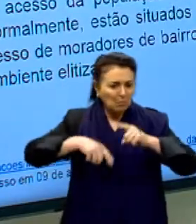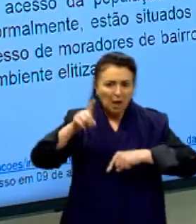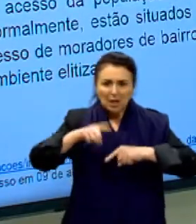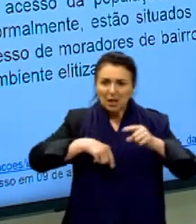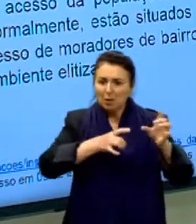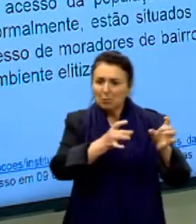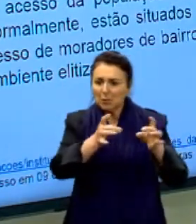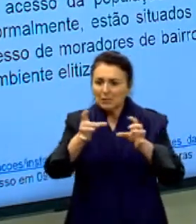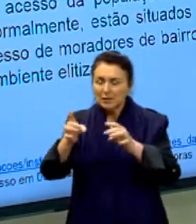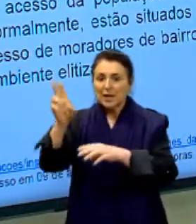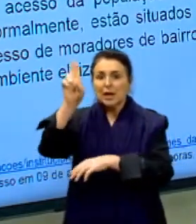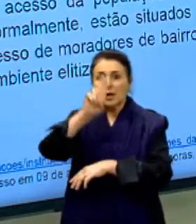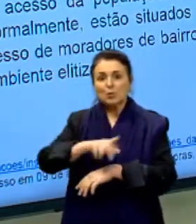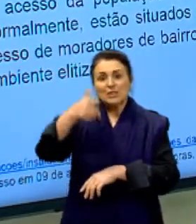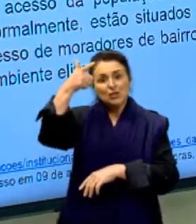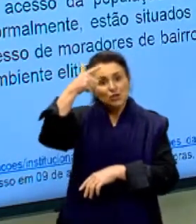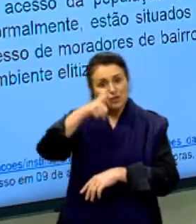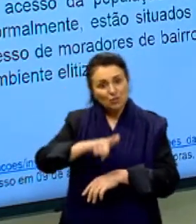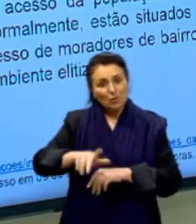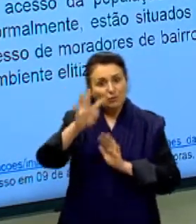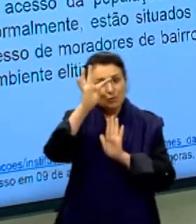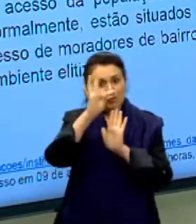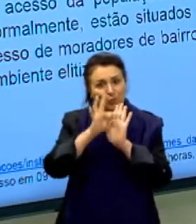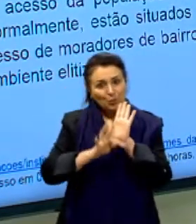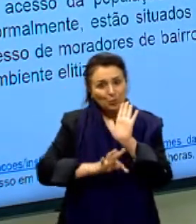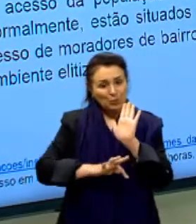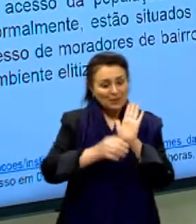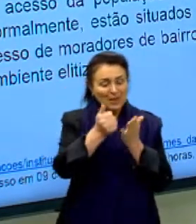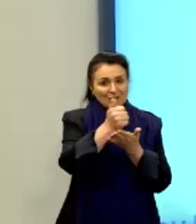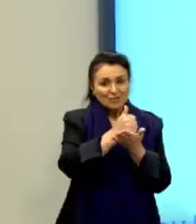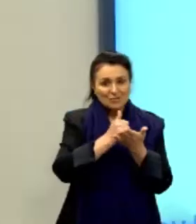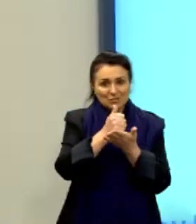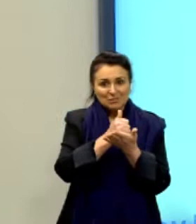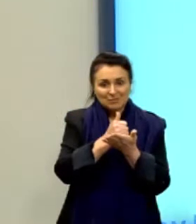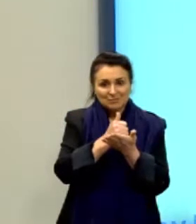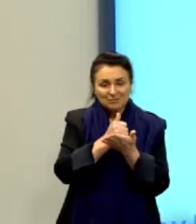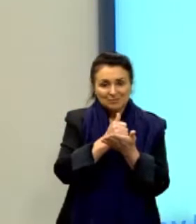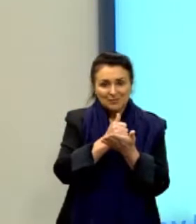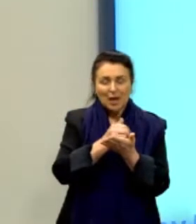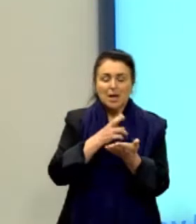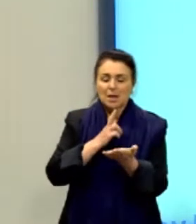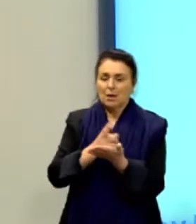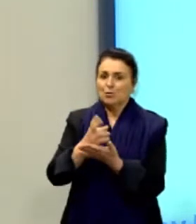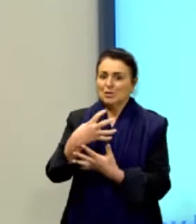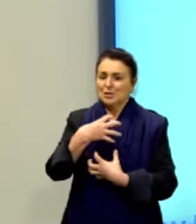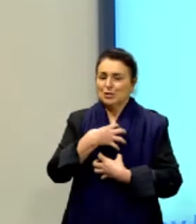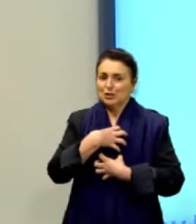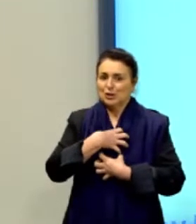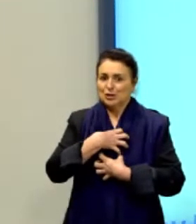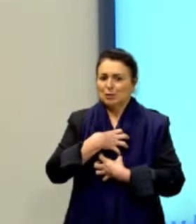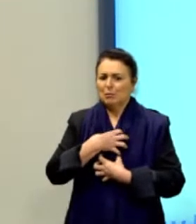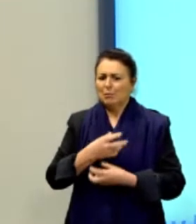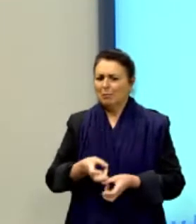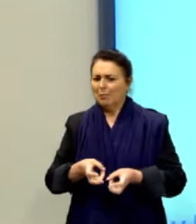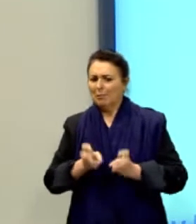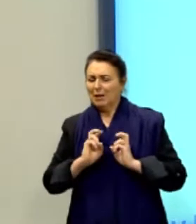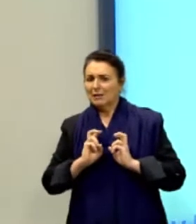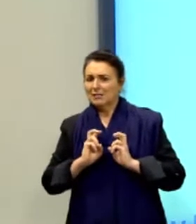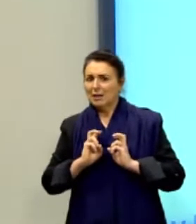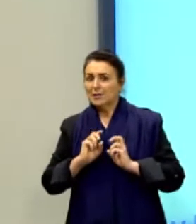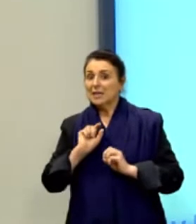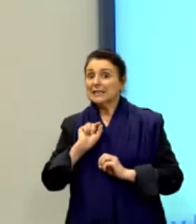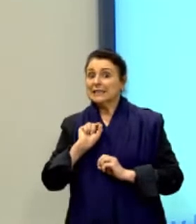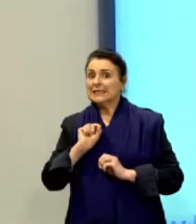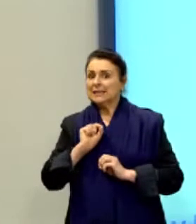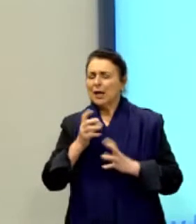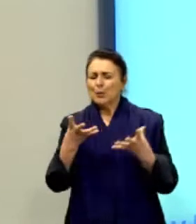galera, ela usa de novo o texto motivador. E aí ela continua, nesse sentido, nota-se que